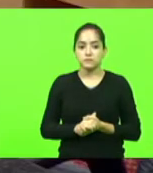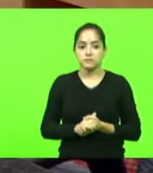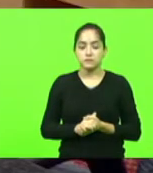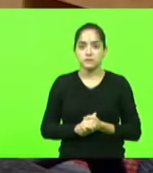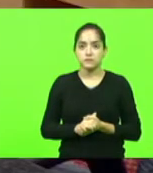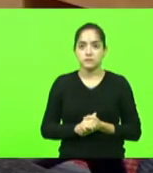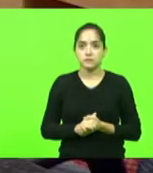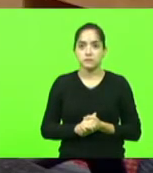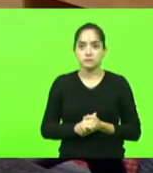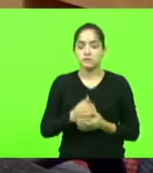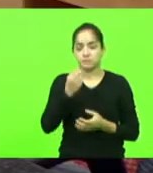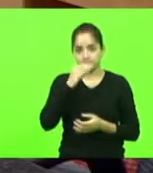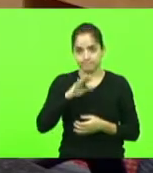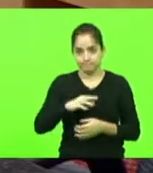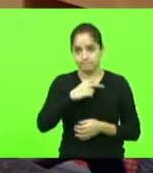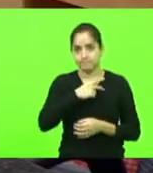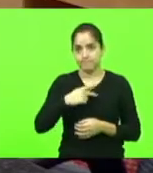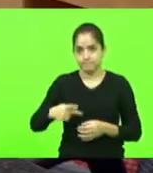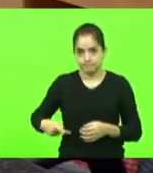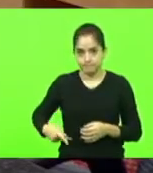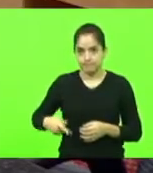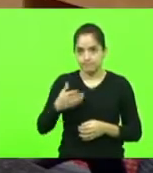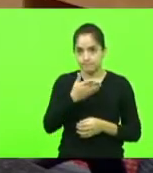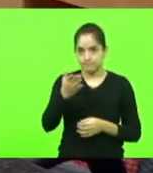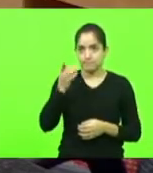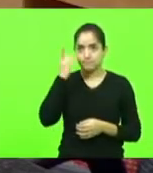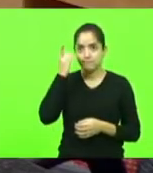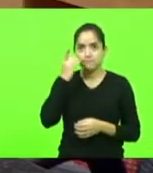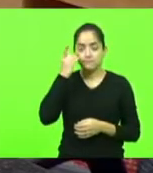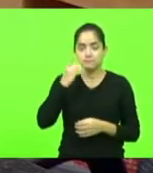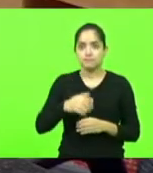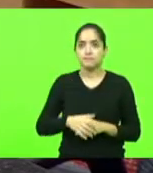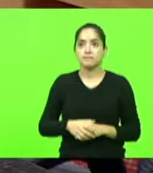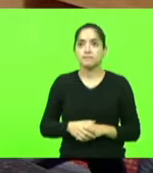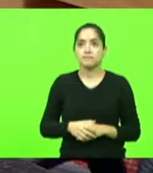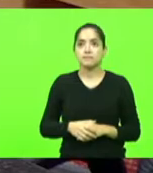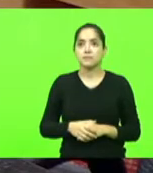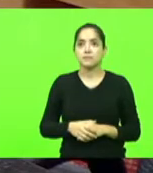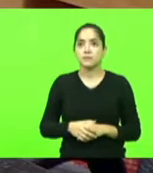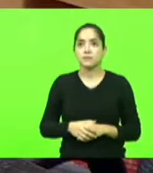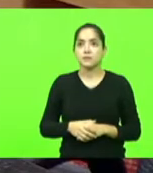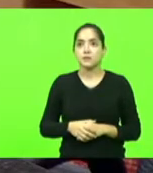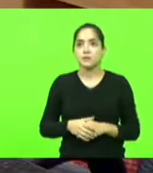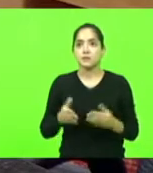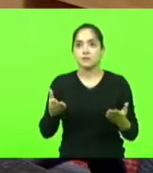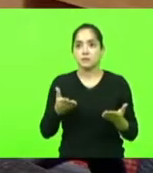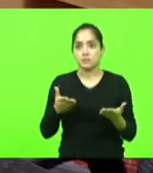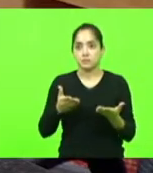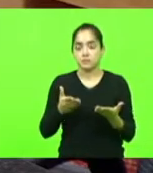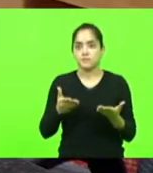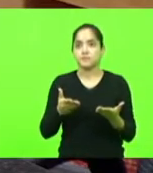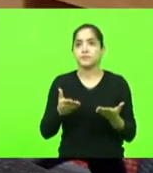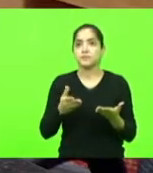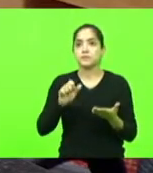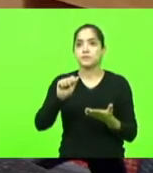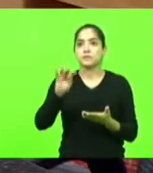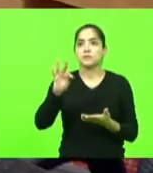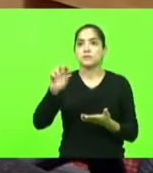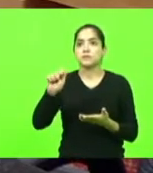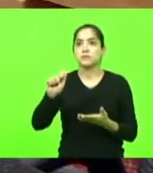Boa tarde, senhor presidente. Boa tarde, meus colegas. Vamos lá. Ata da